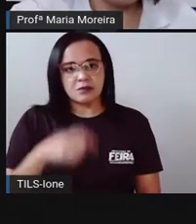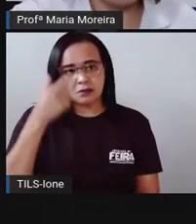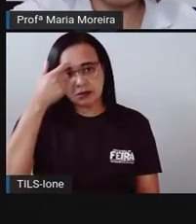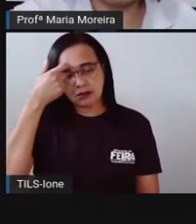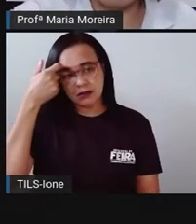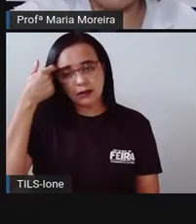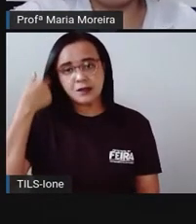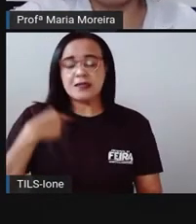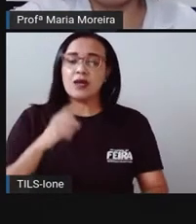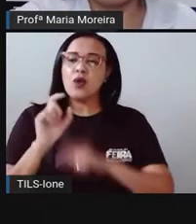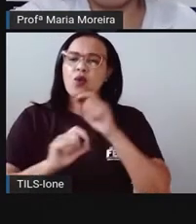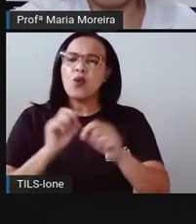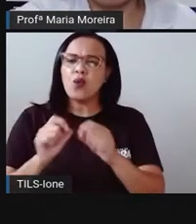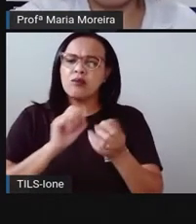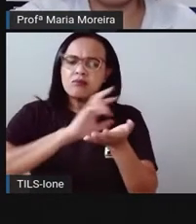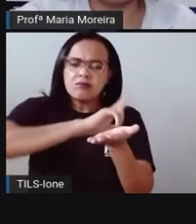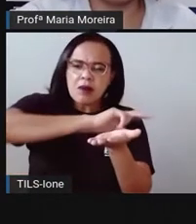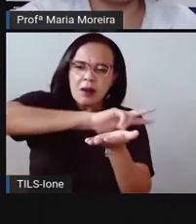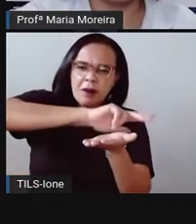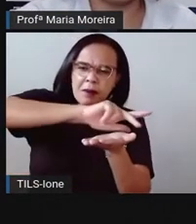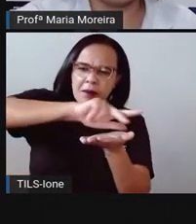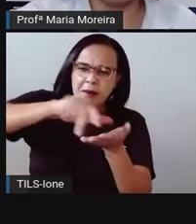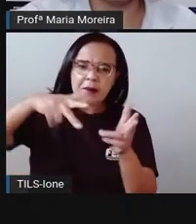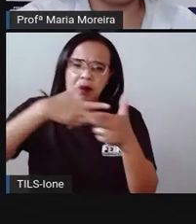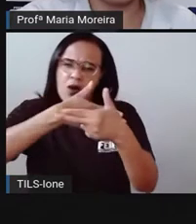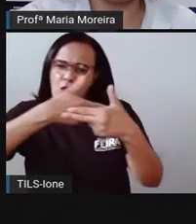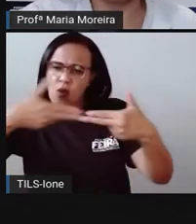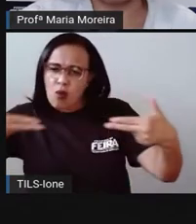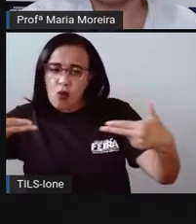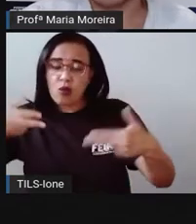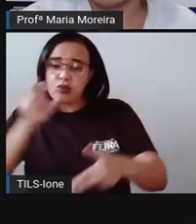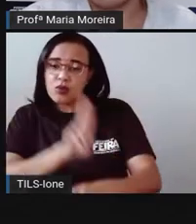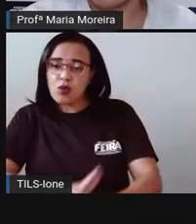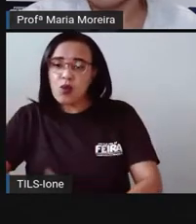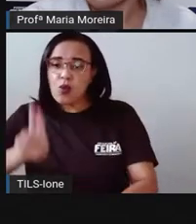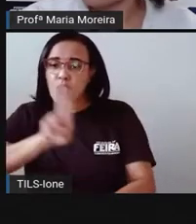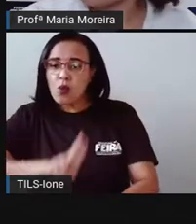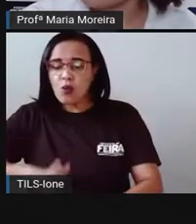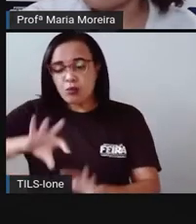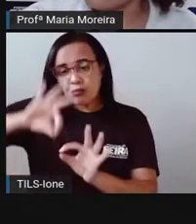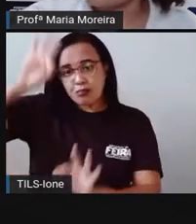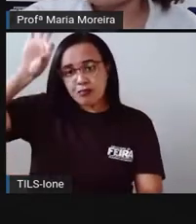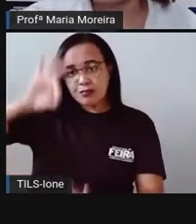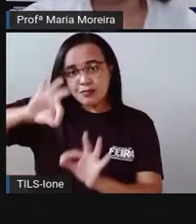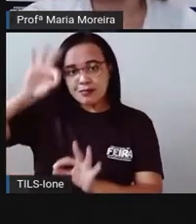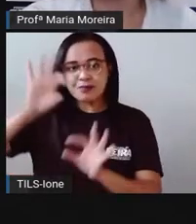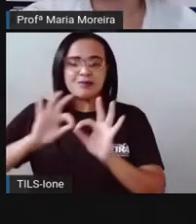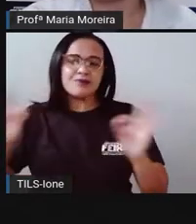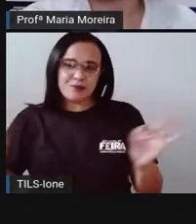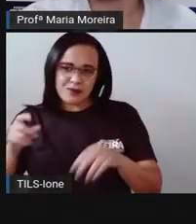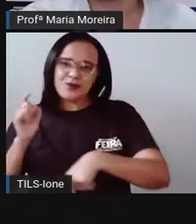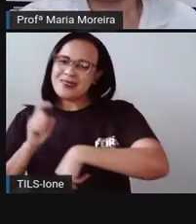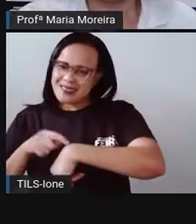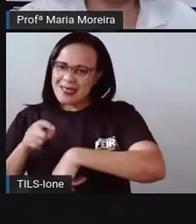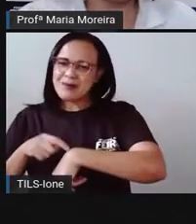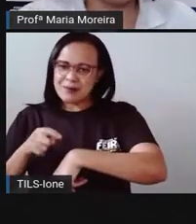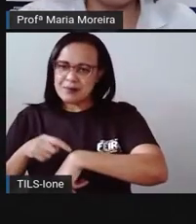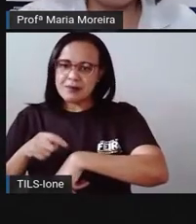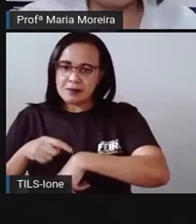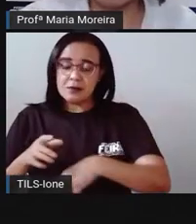Existem aí vários instrumentos que utilizamos para medir essa grandeza. Que grandeza é essa? O tempo.